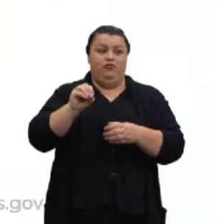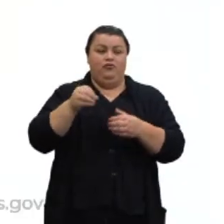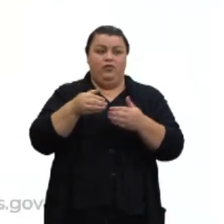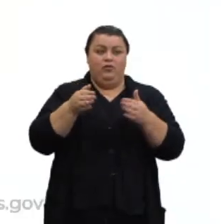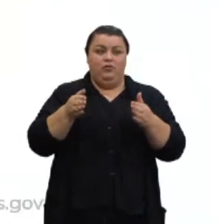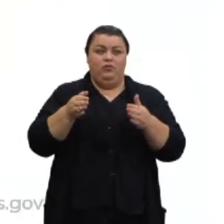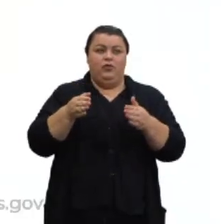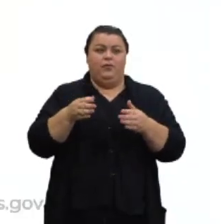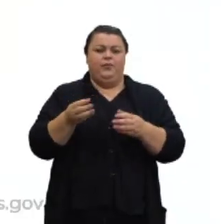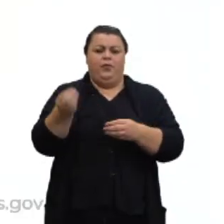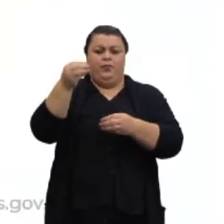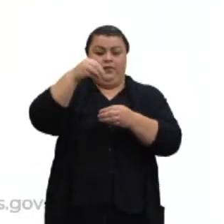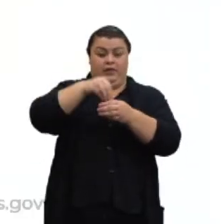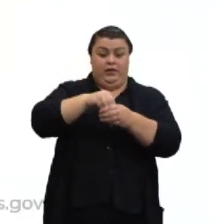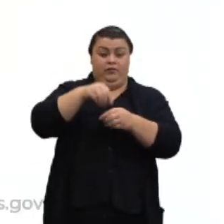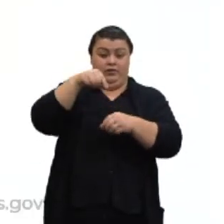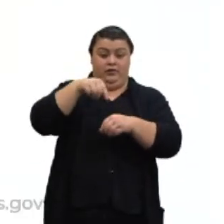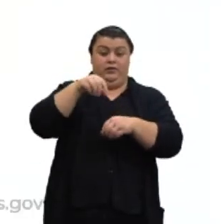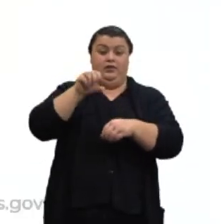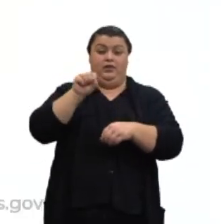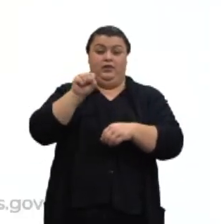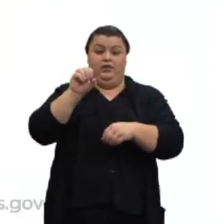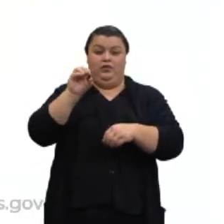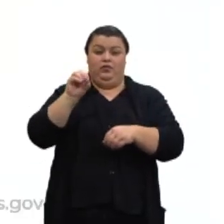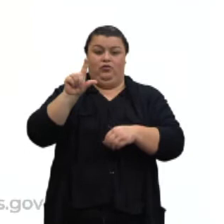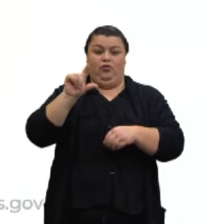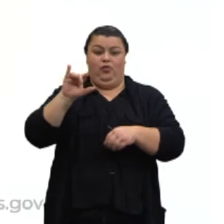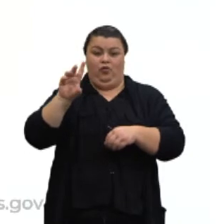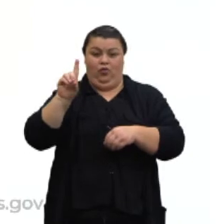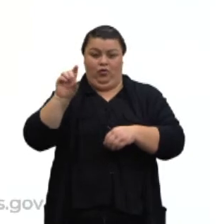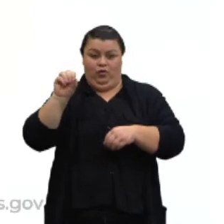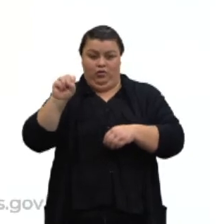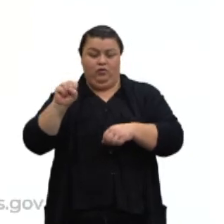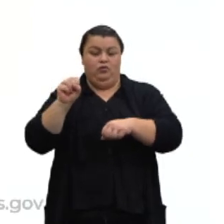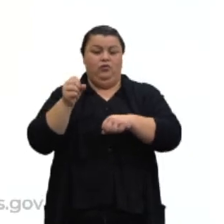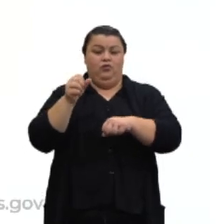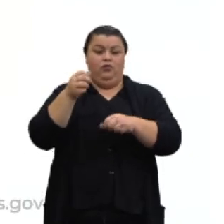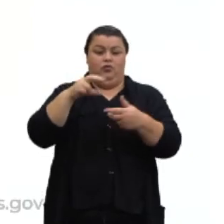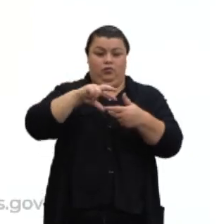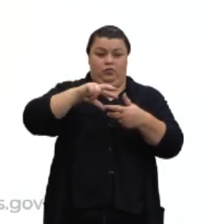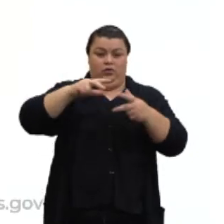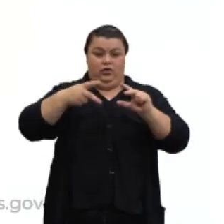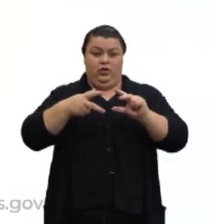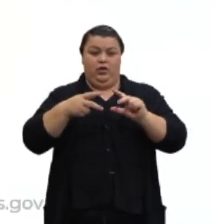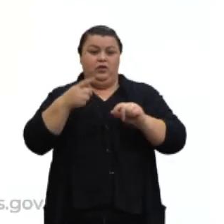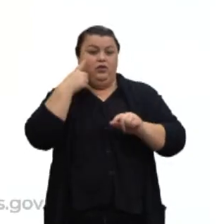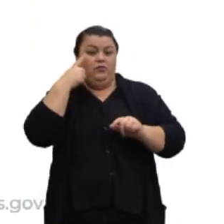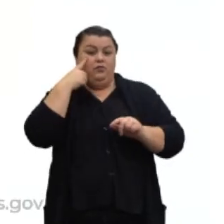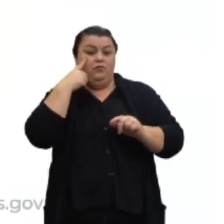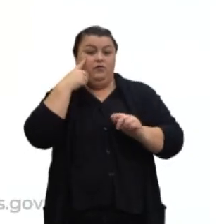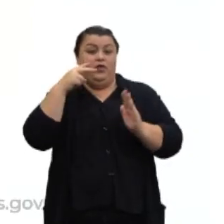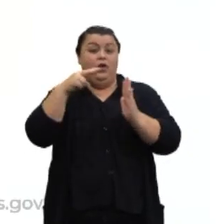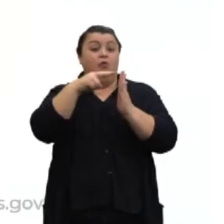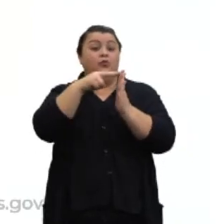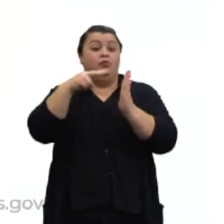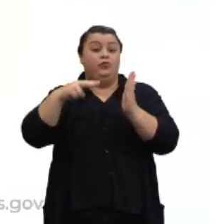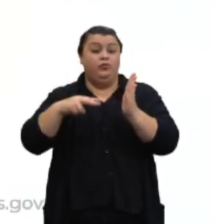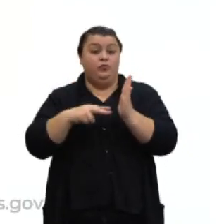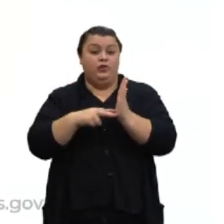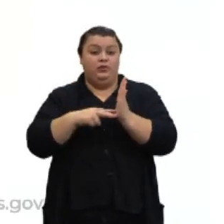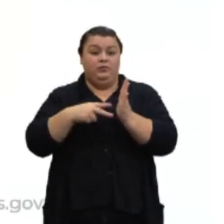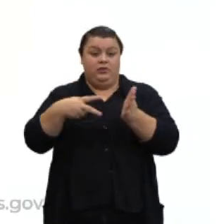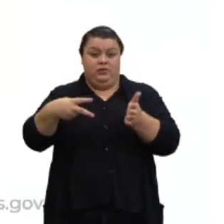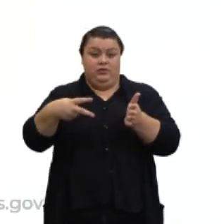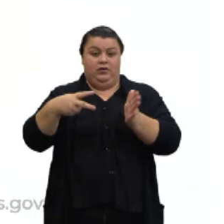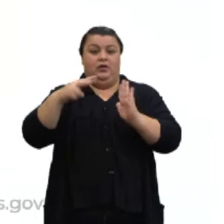Dentro desses sólidos, dentro desses poliedros, a gente vai ver os prismas hoje. Os prismas